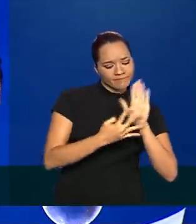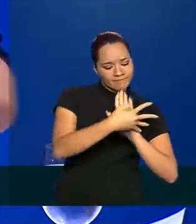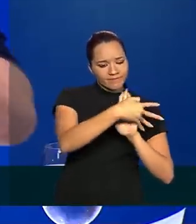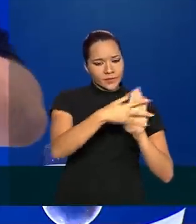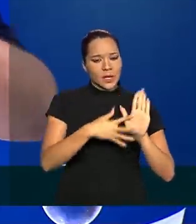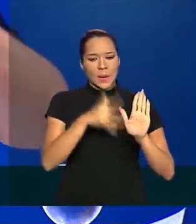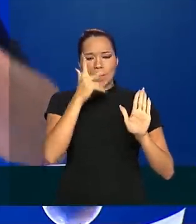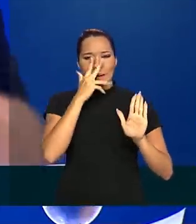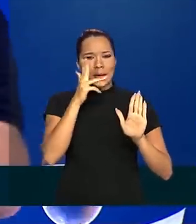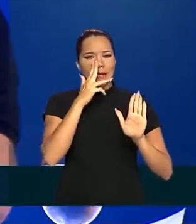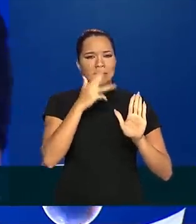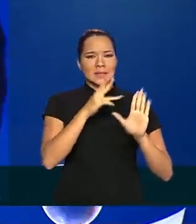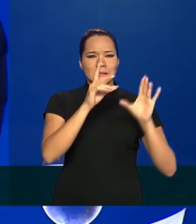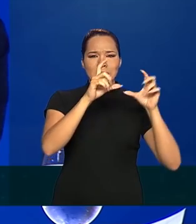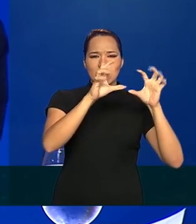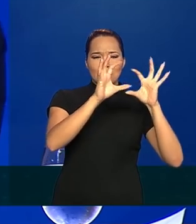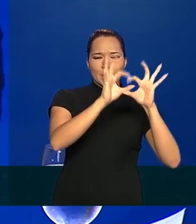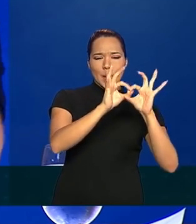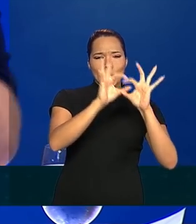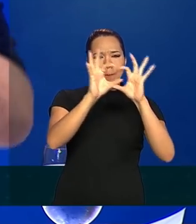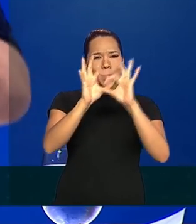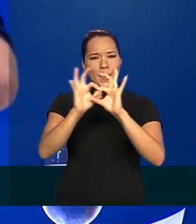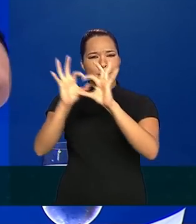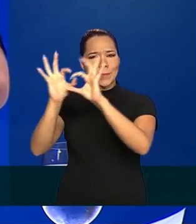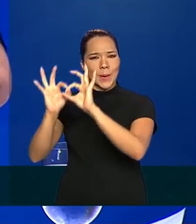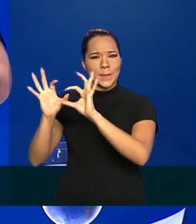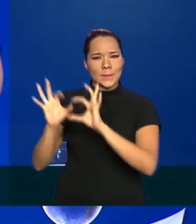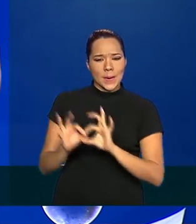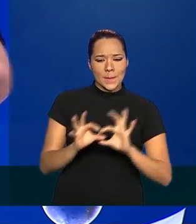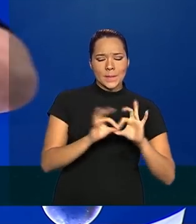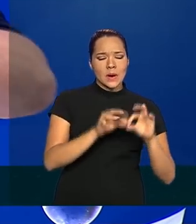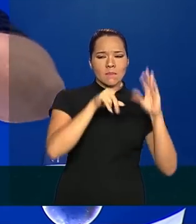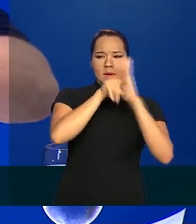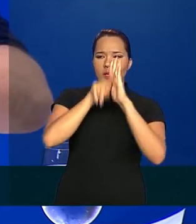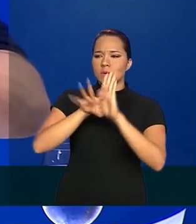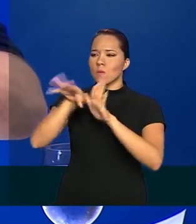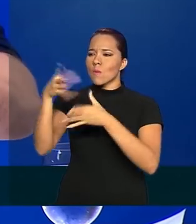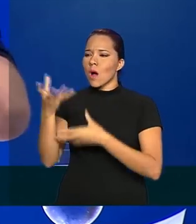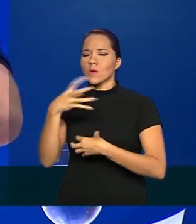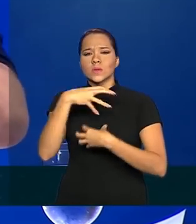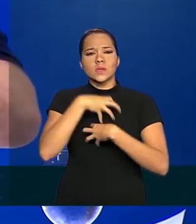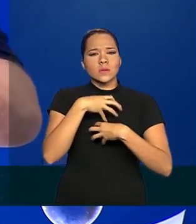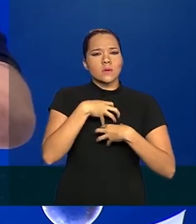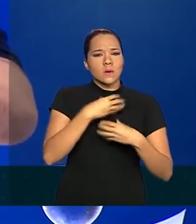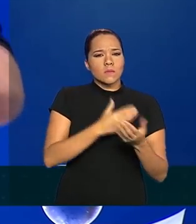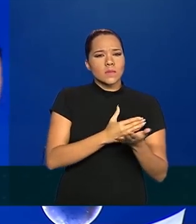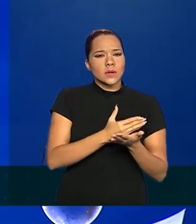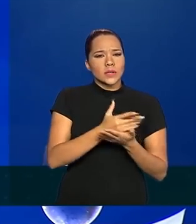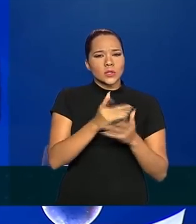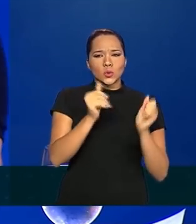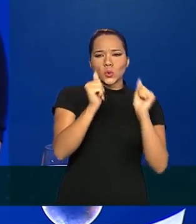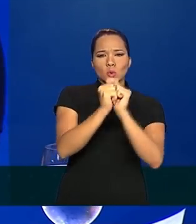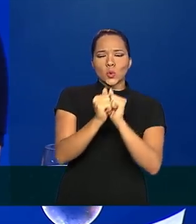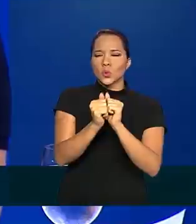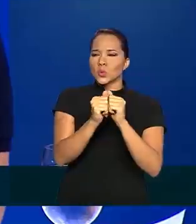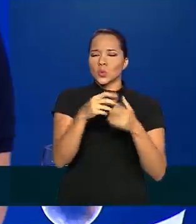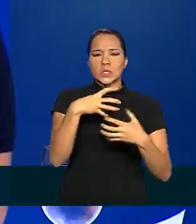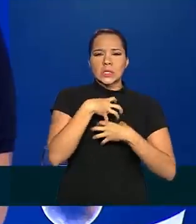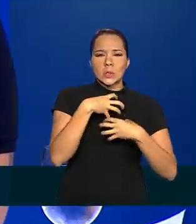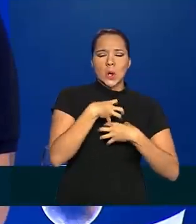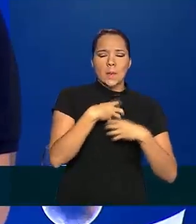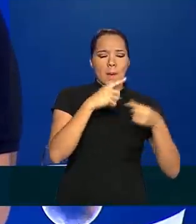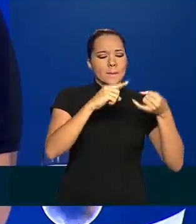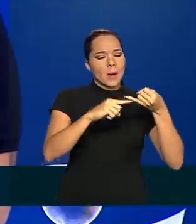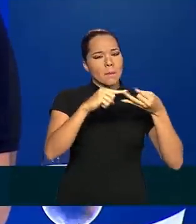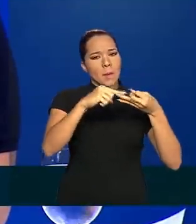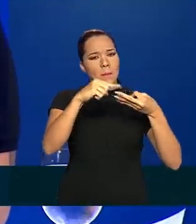que parece aqueles anéis olímpicos, para analisar quais os sintomas que acontecem em conjunto um com o outro. Então,